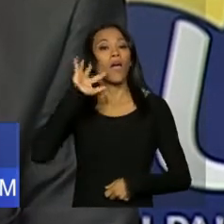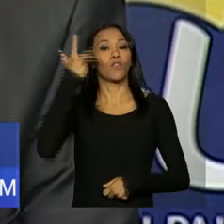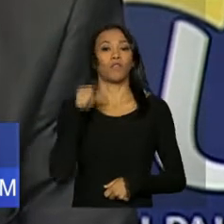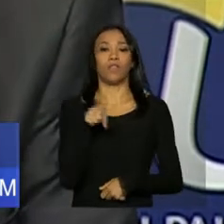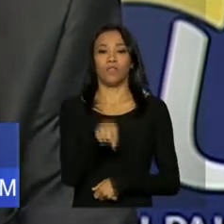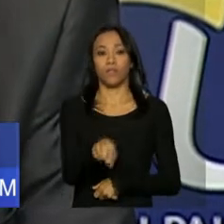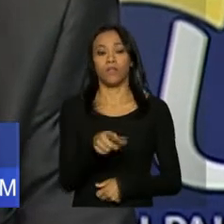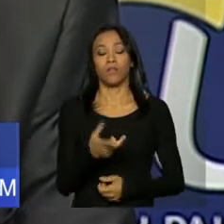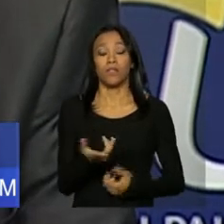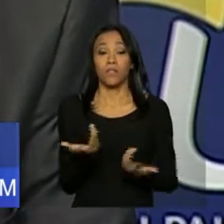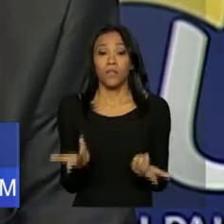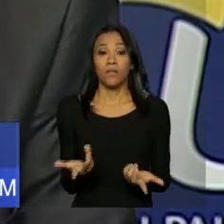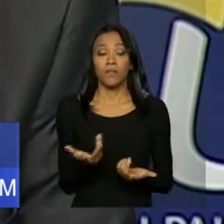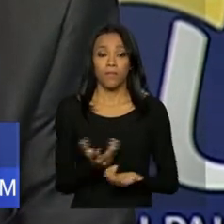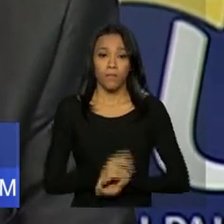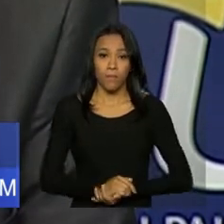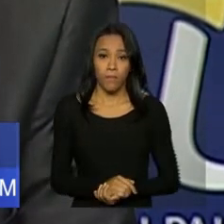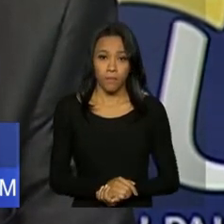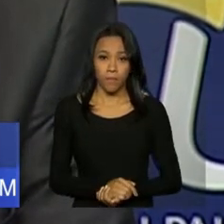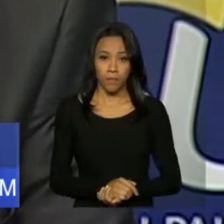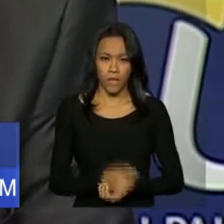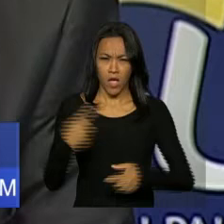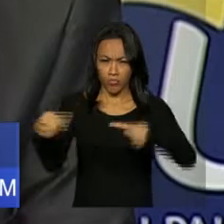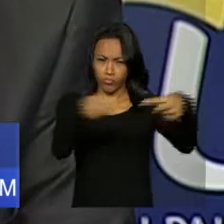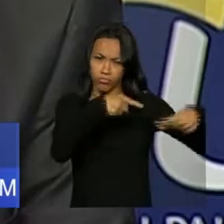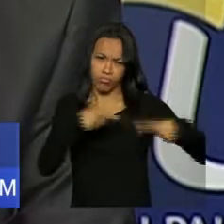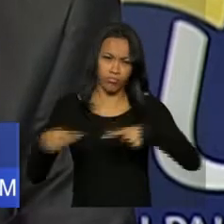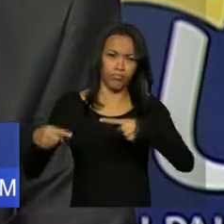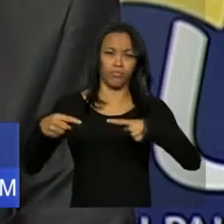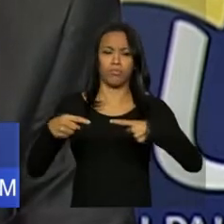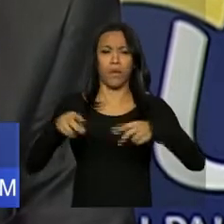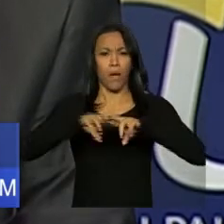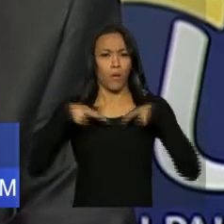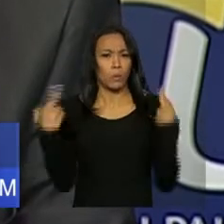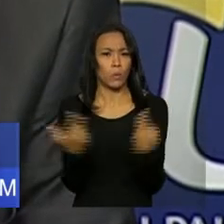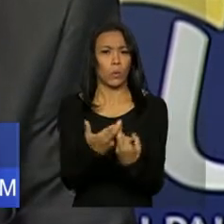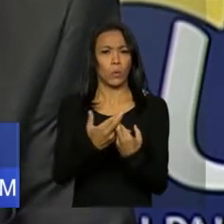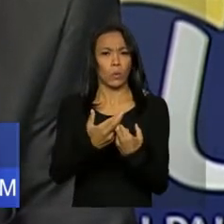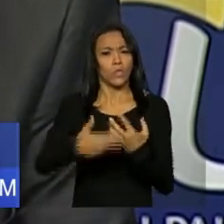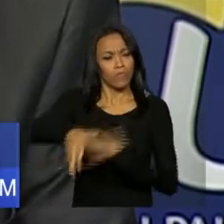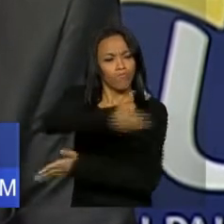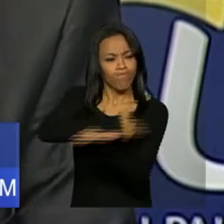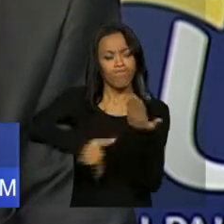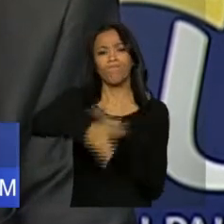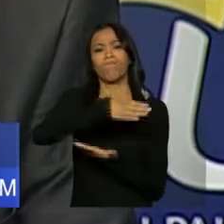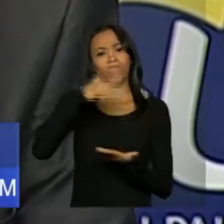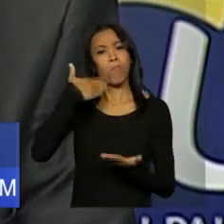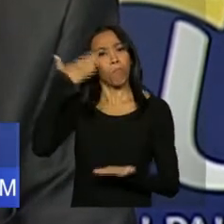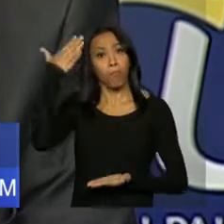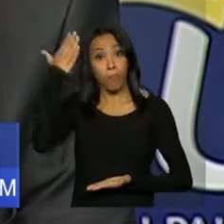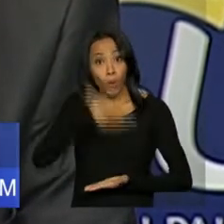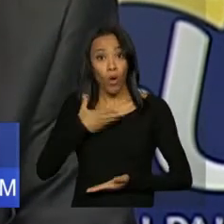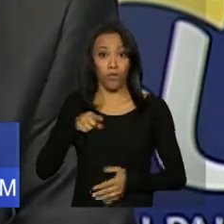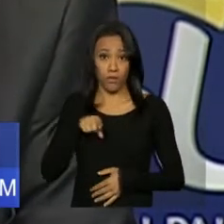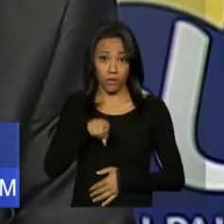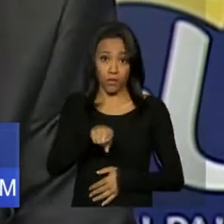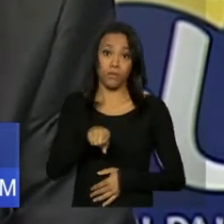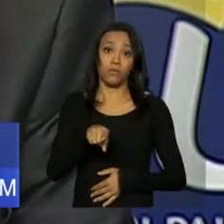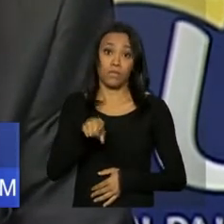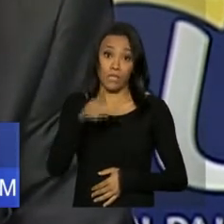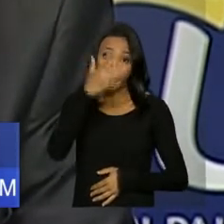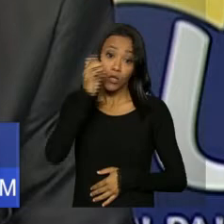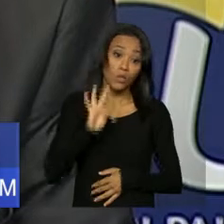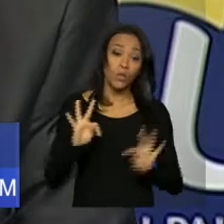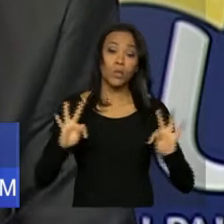O nível de debate, o nível de entendimento que se estabeleceu mostra que os atores,